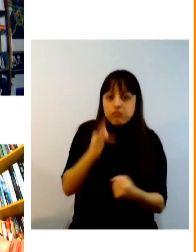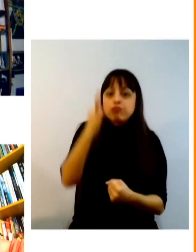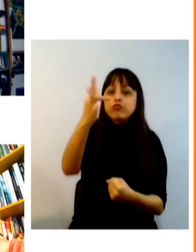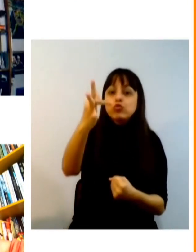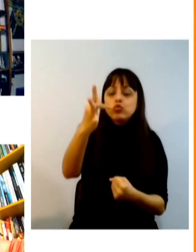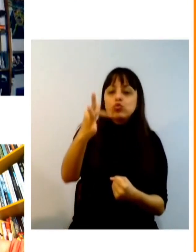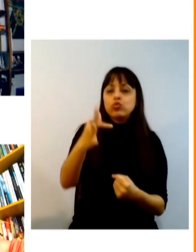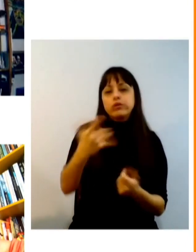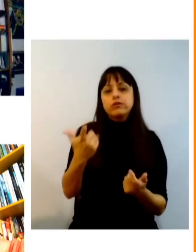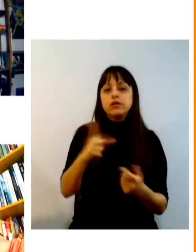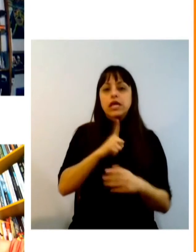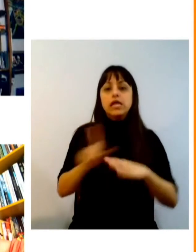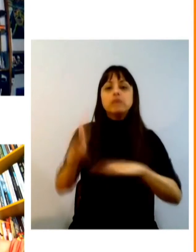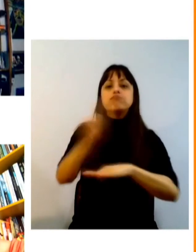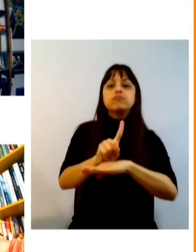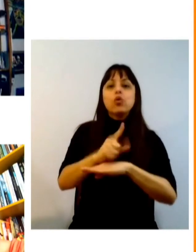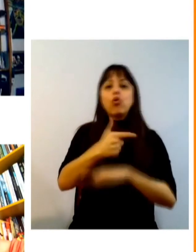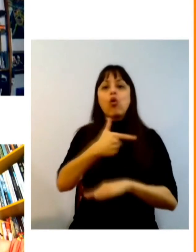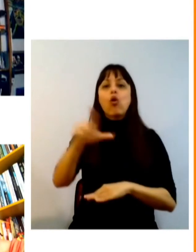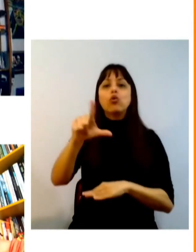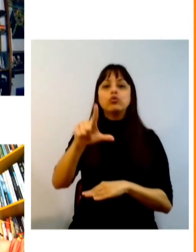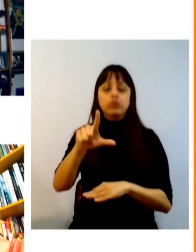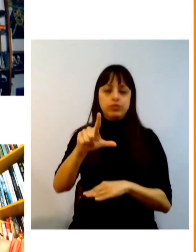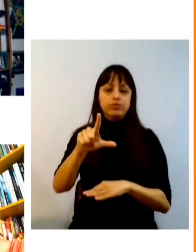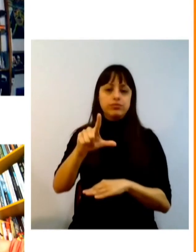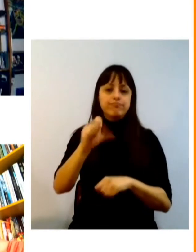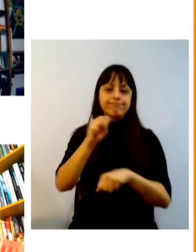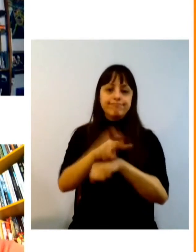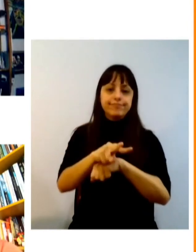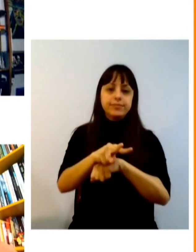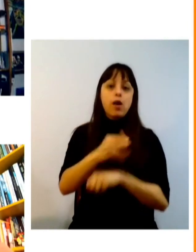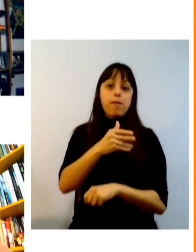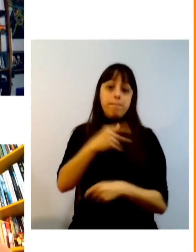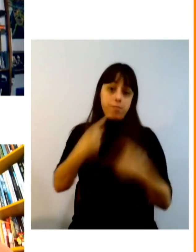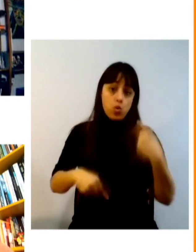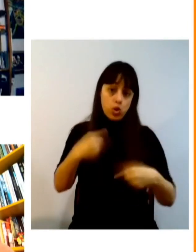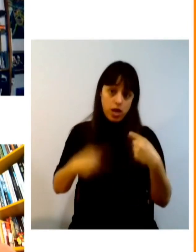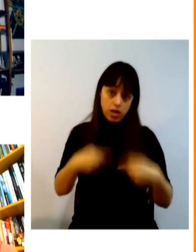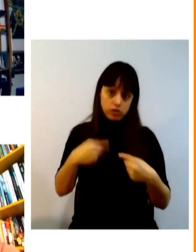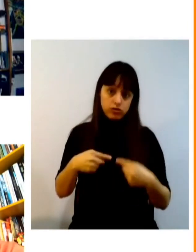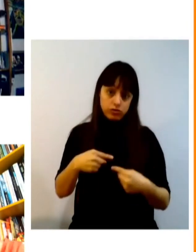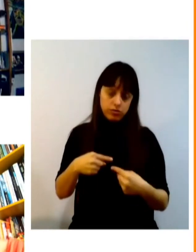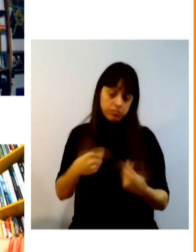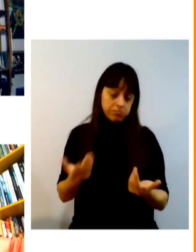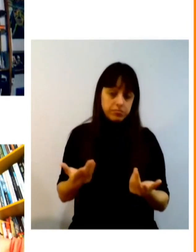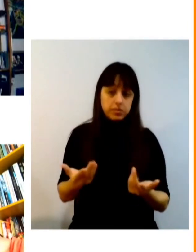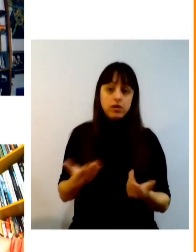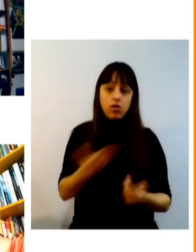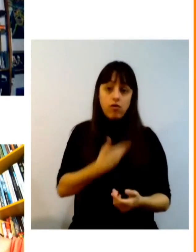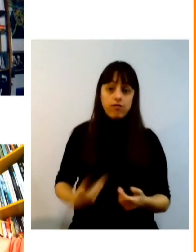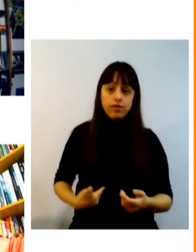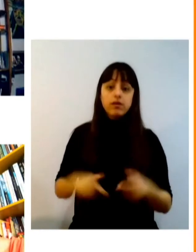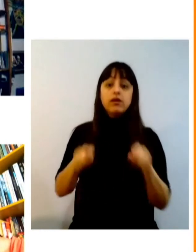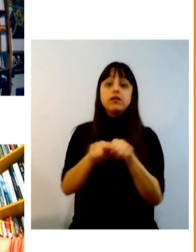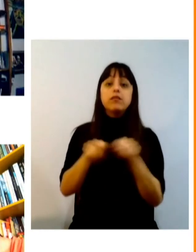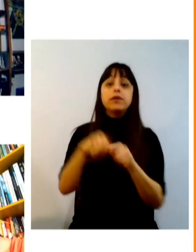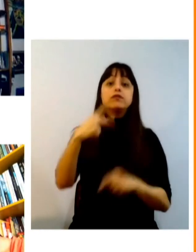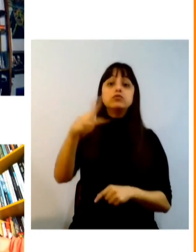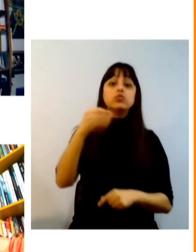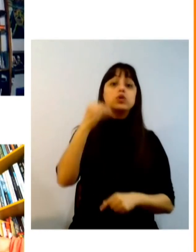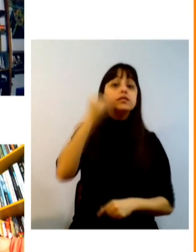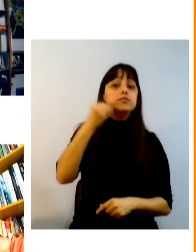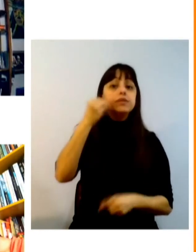quais os prós e contras você destacaria dessa sua experiência no Ministério da Cultura